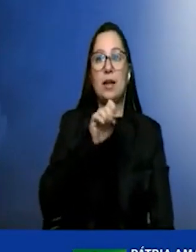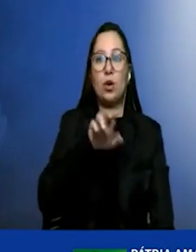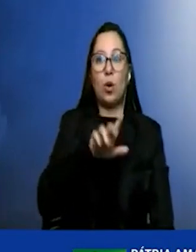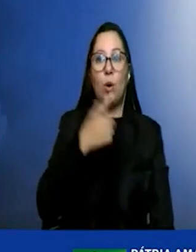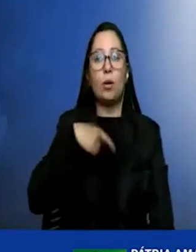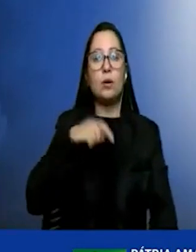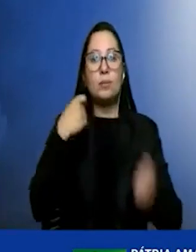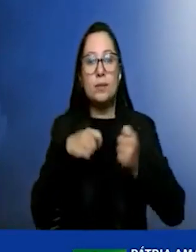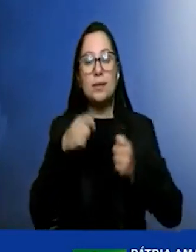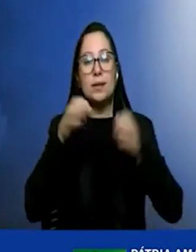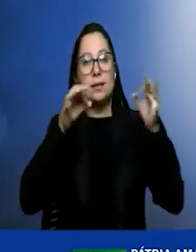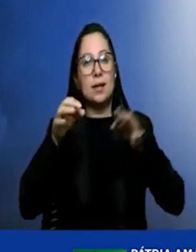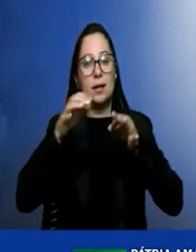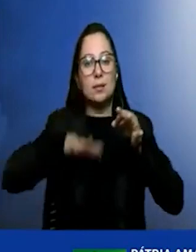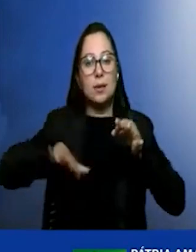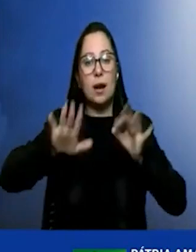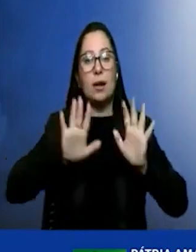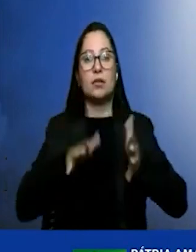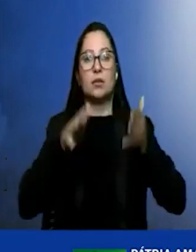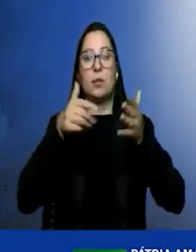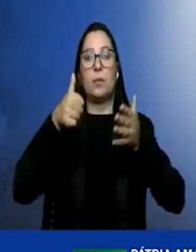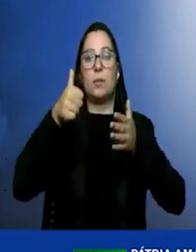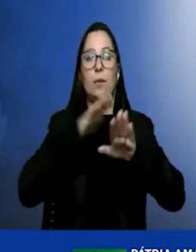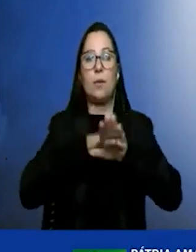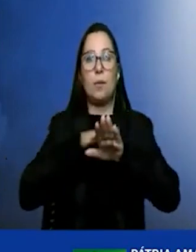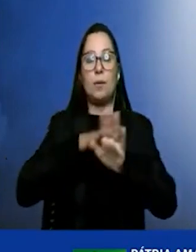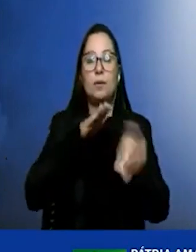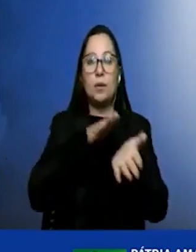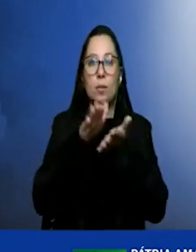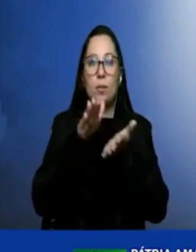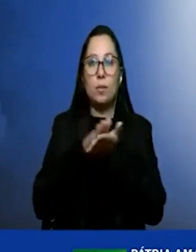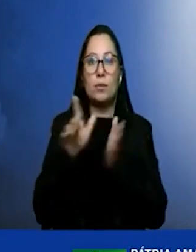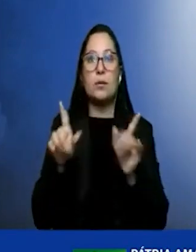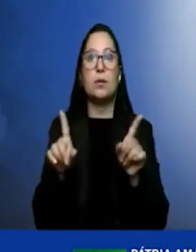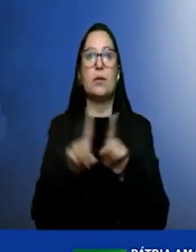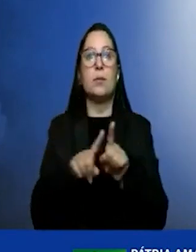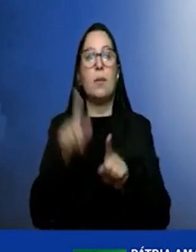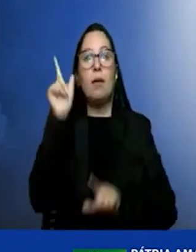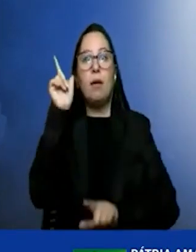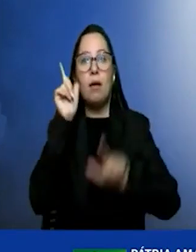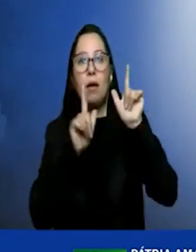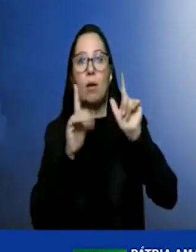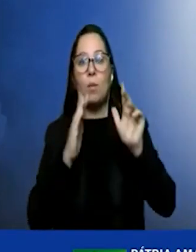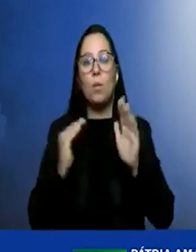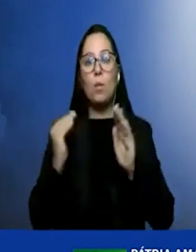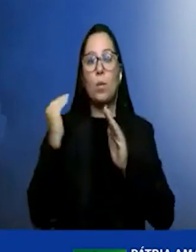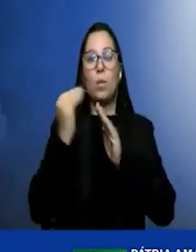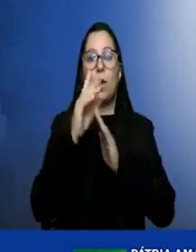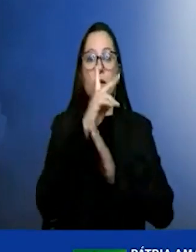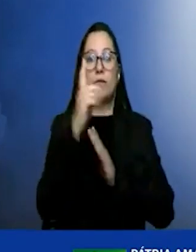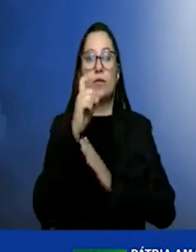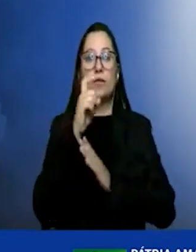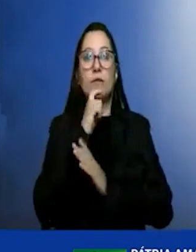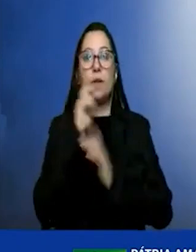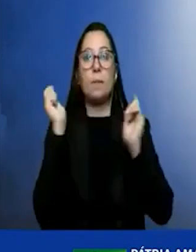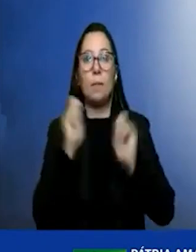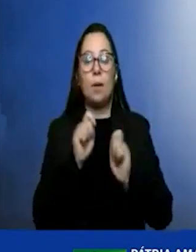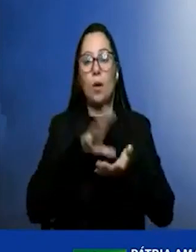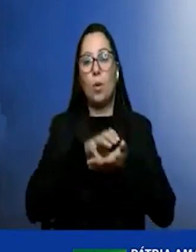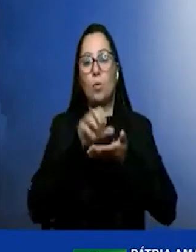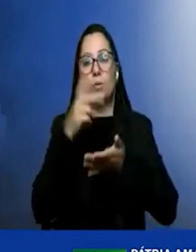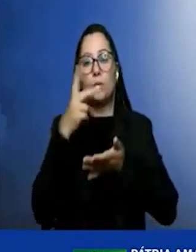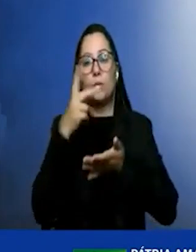esse primeiro momento da produção e do ganho de escala do hidrogênio verde para o consumo no Brasil, para a